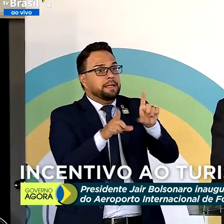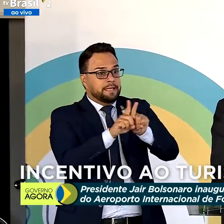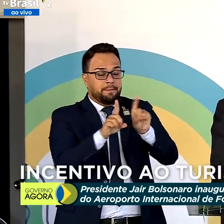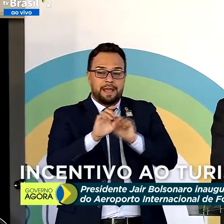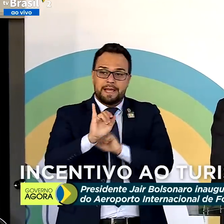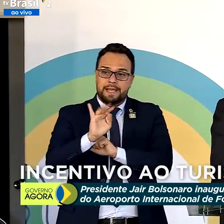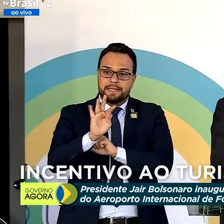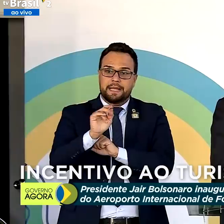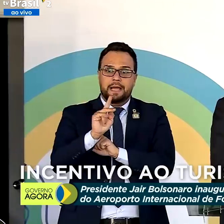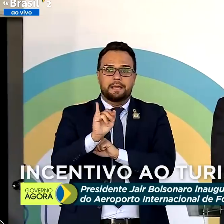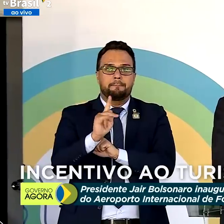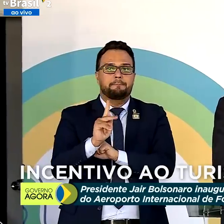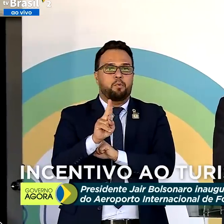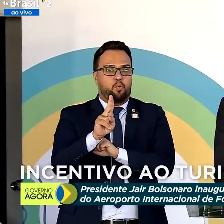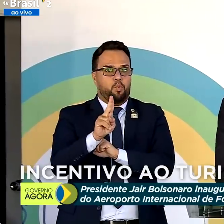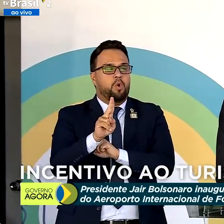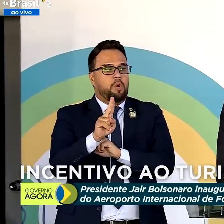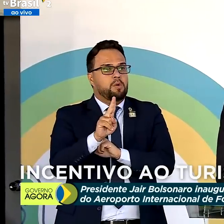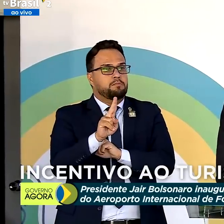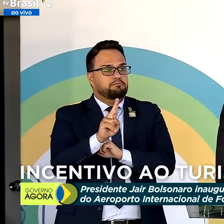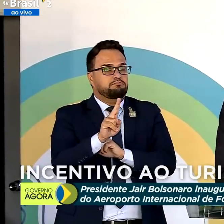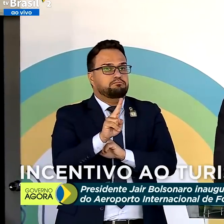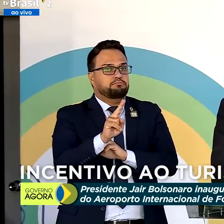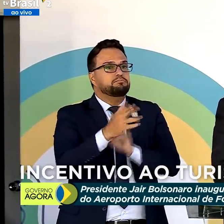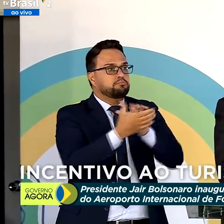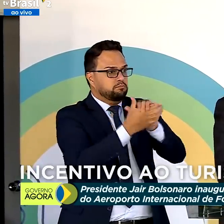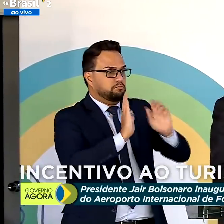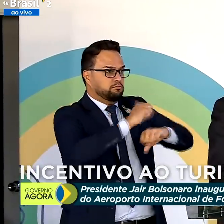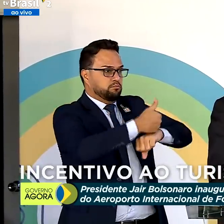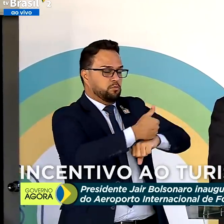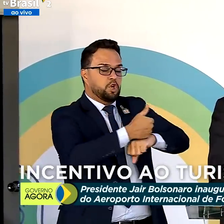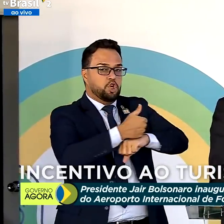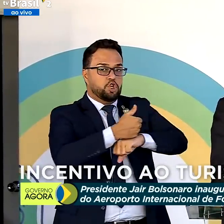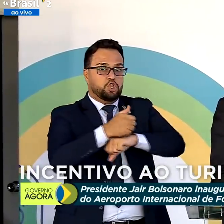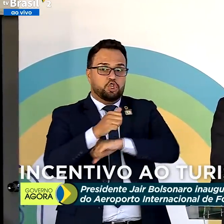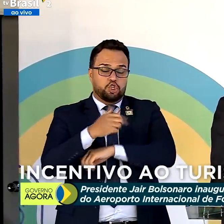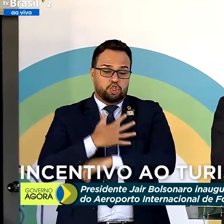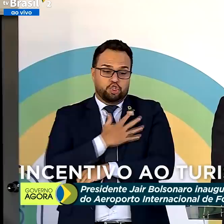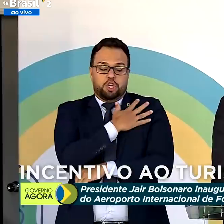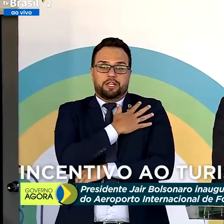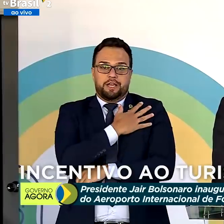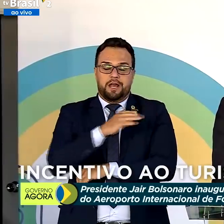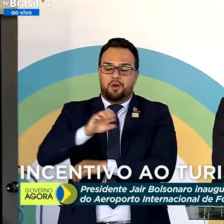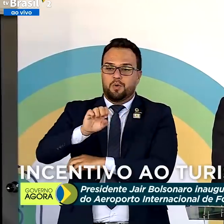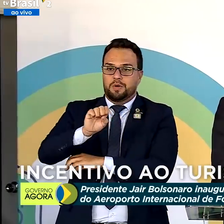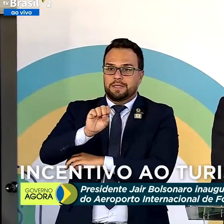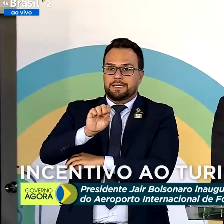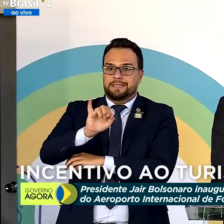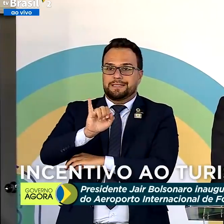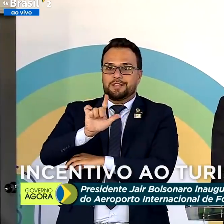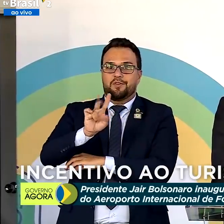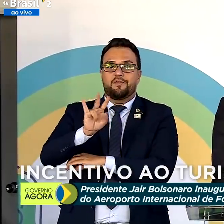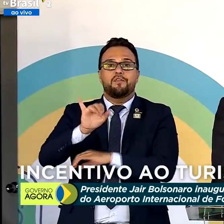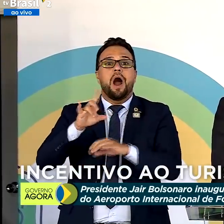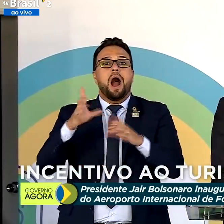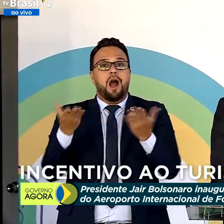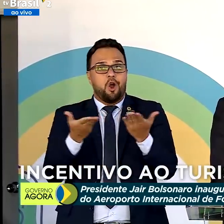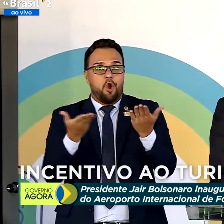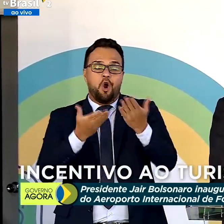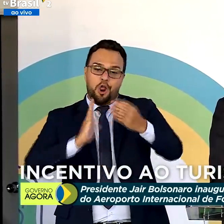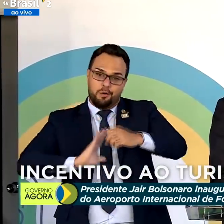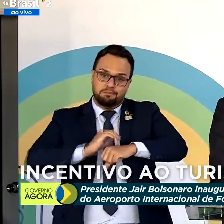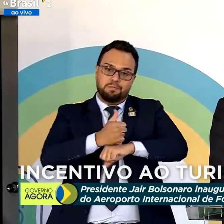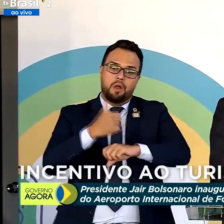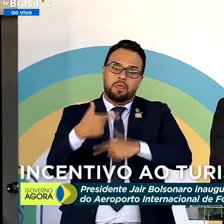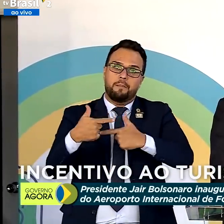Binacional, na pessoa do general Silvio Luna, que agora está indo para a Petrobras, onde vai